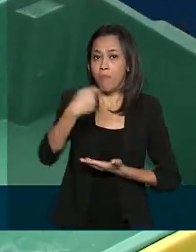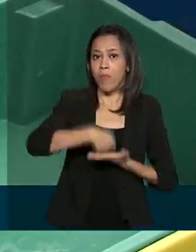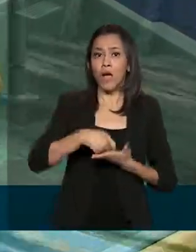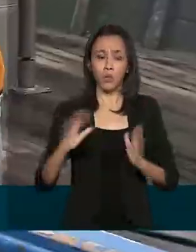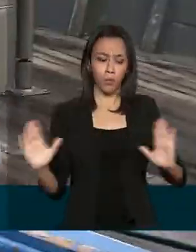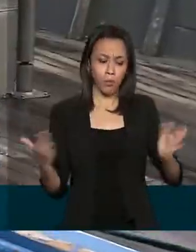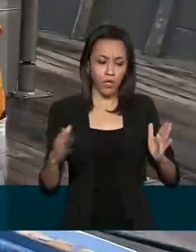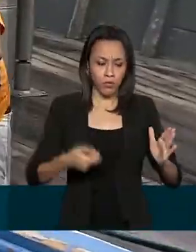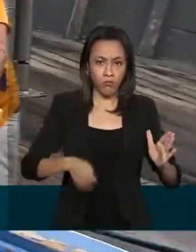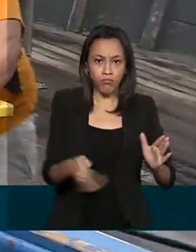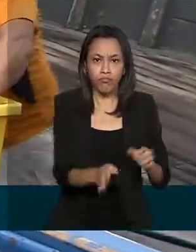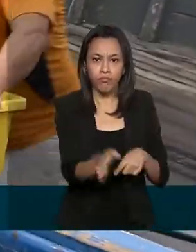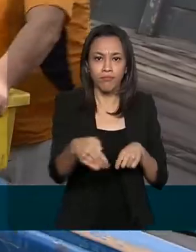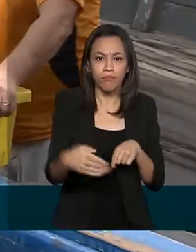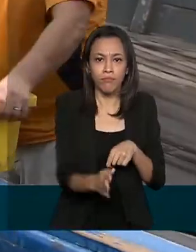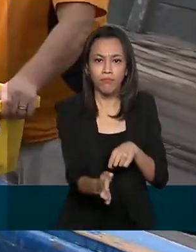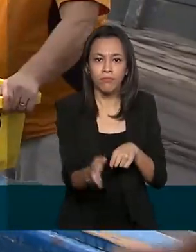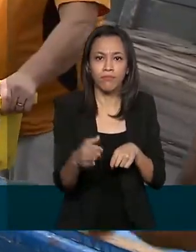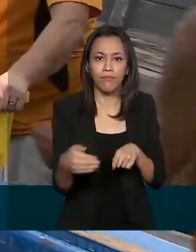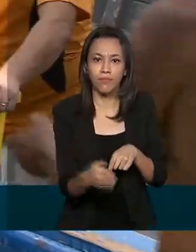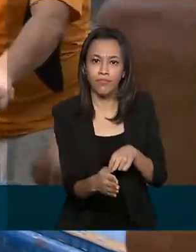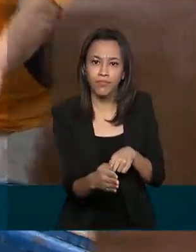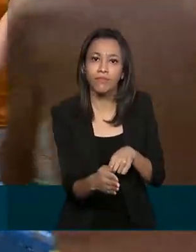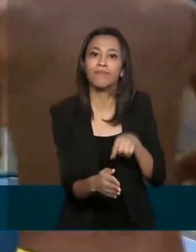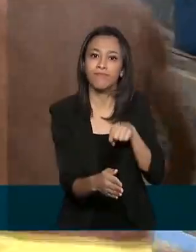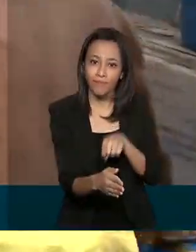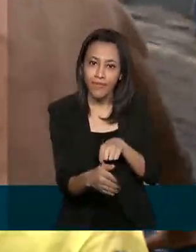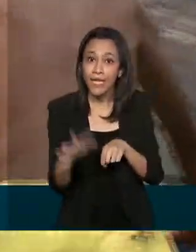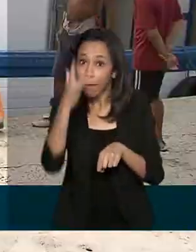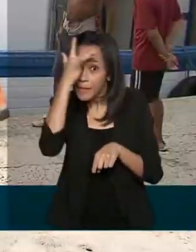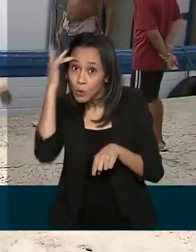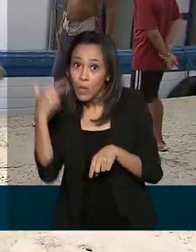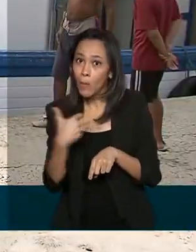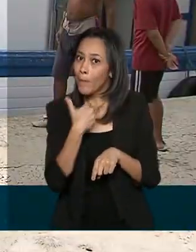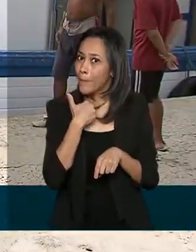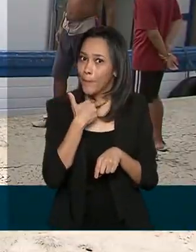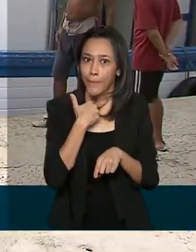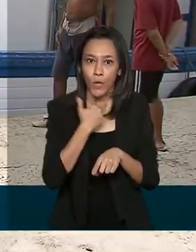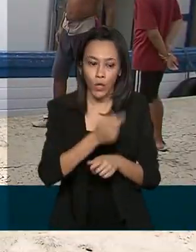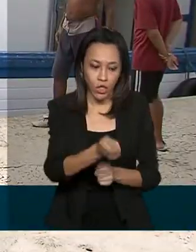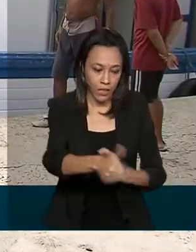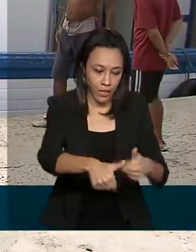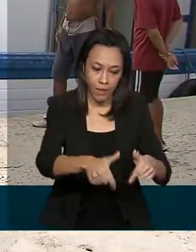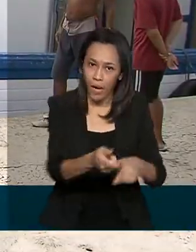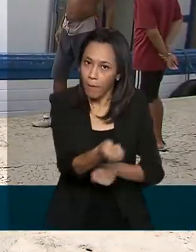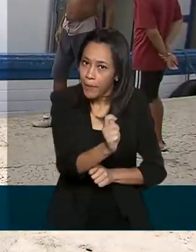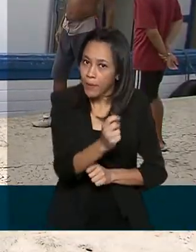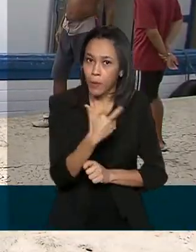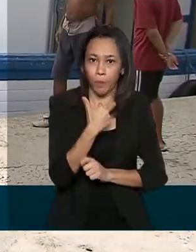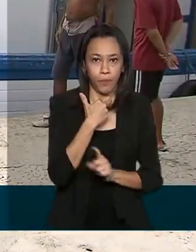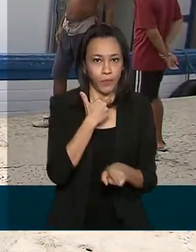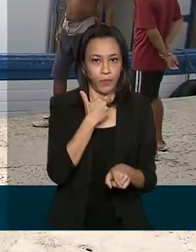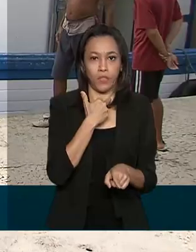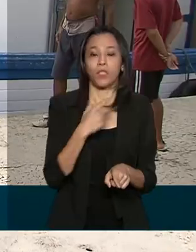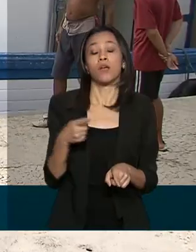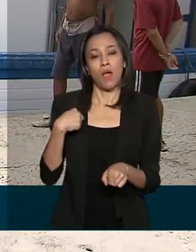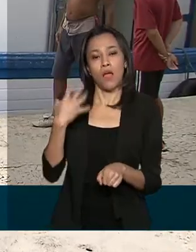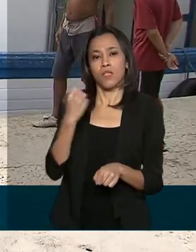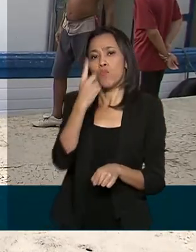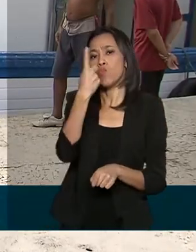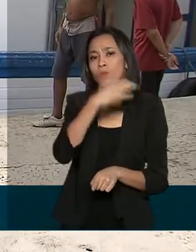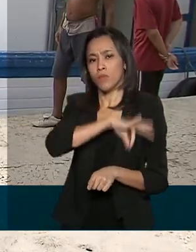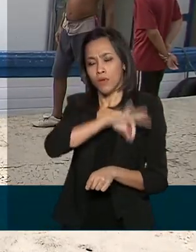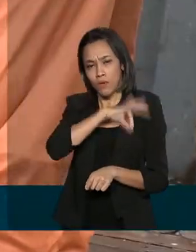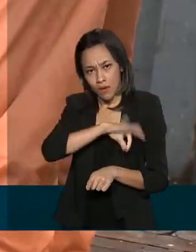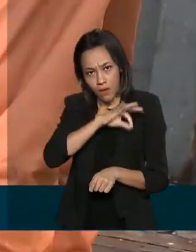reprodução das espécies, no qual o pescador não pode trabalhar. Ele recebe um salário mínimo por mês